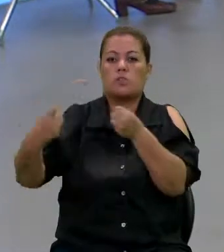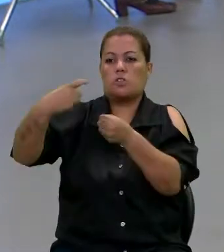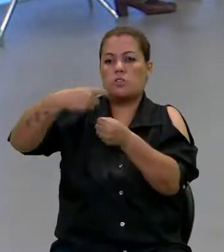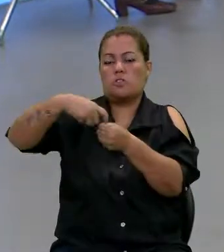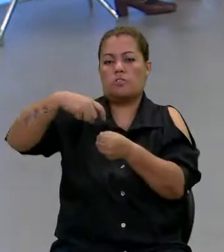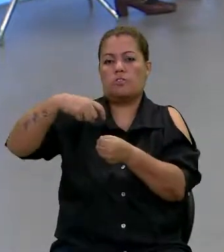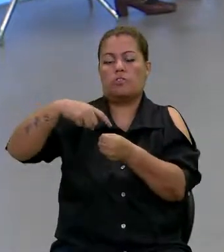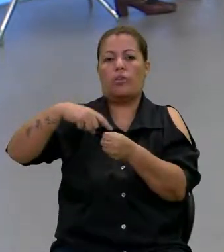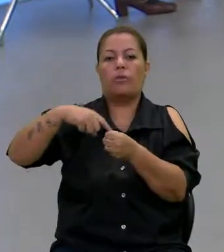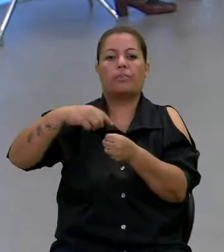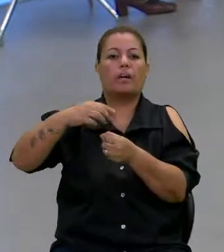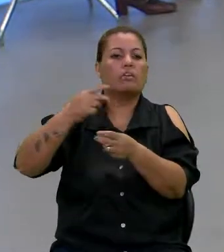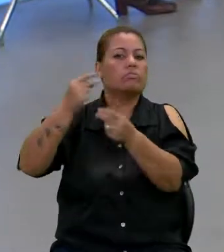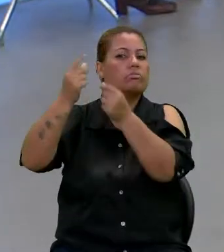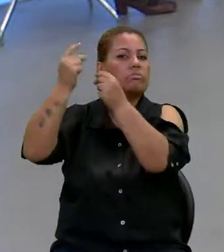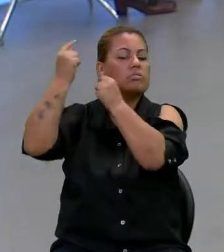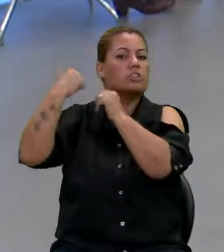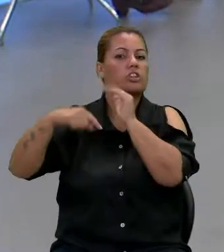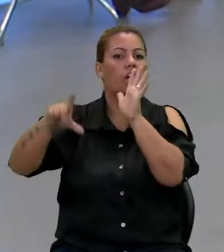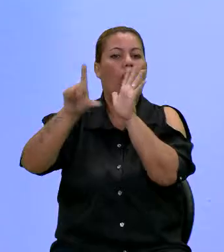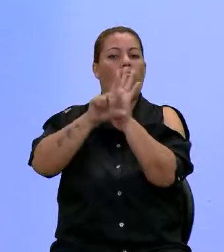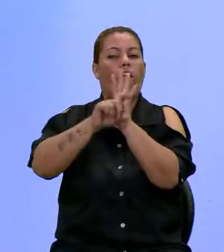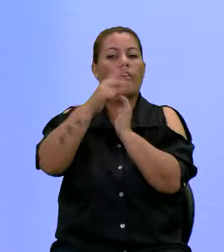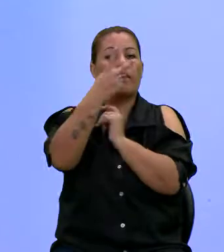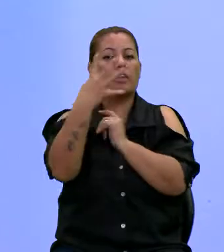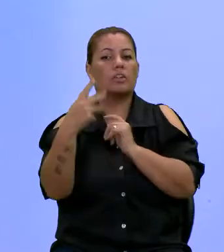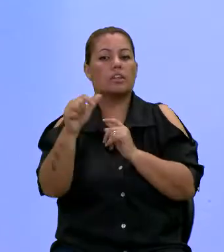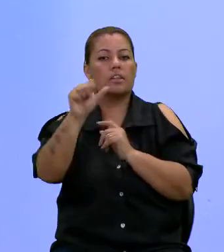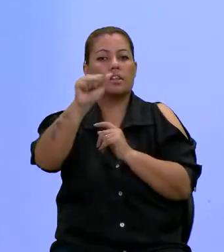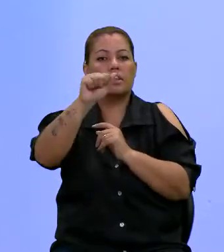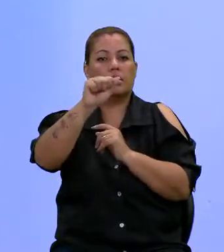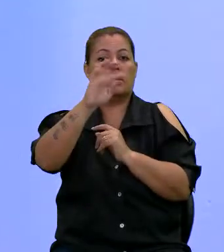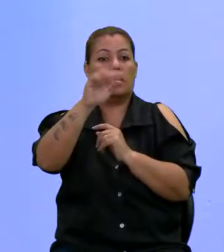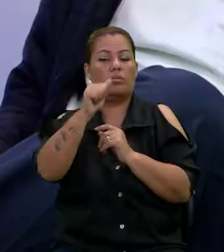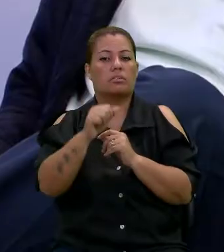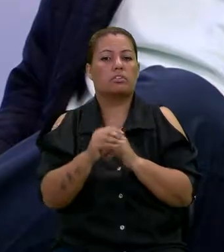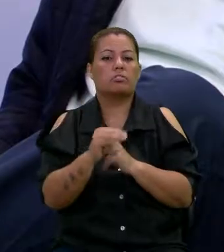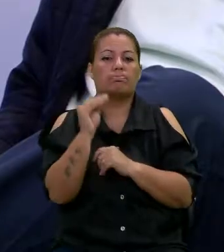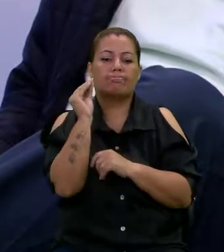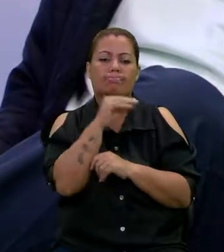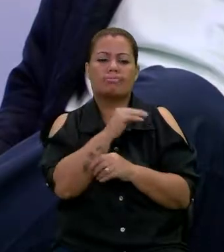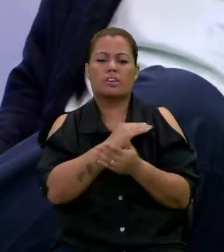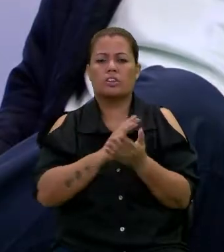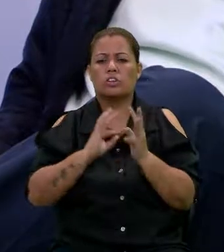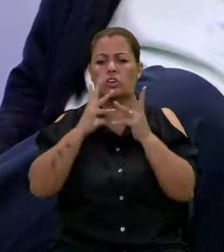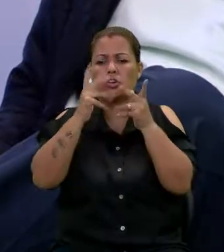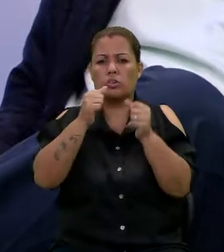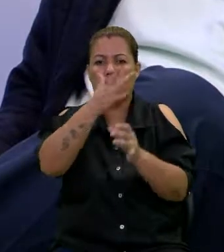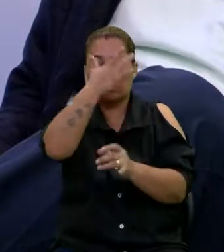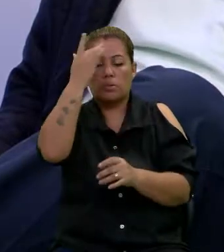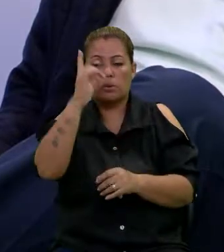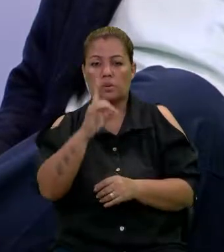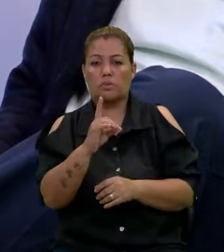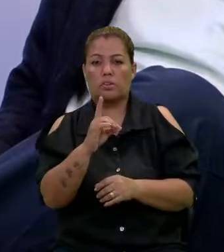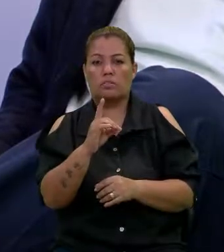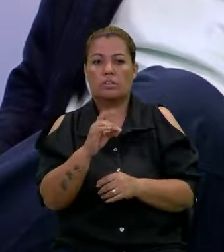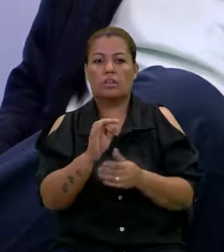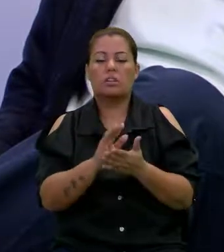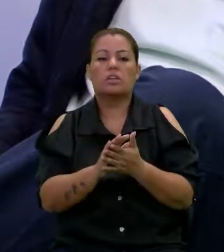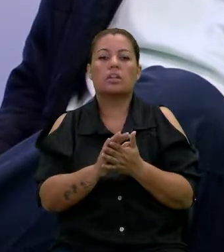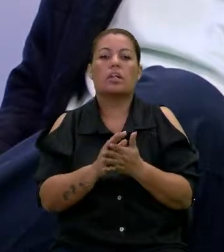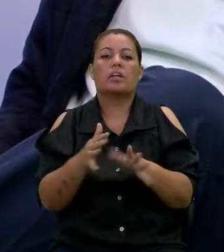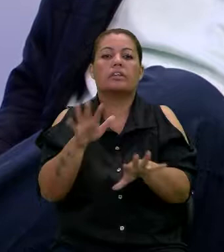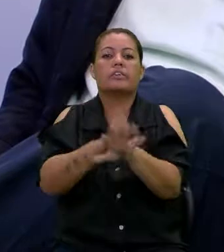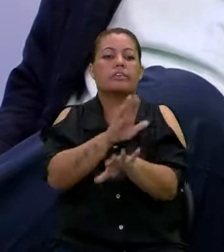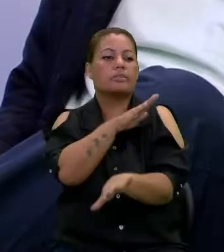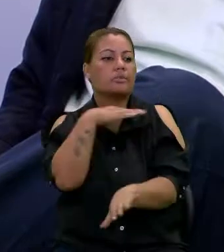antiga lei das 12 tábuas, que foi a premissa de tudo, onde as pessoas com deficiência eram segregadas